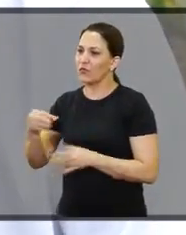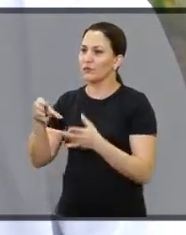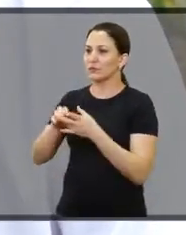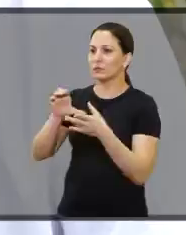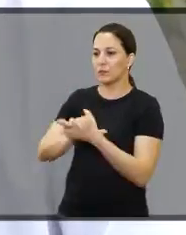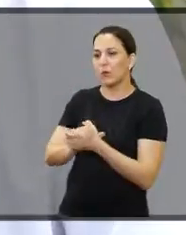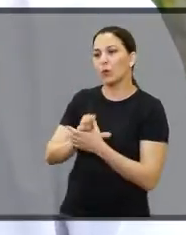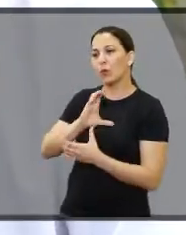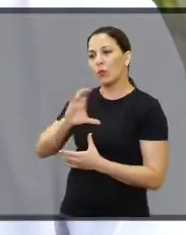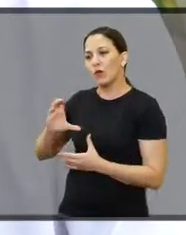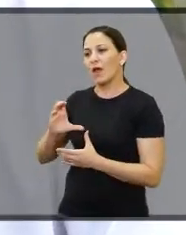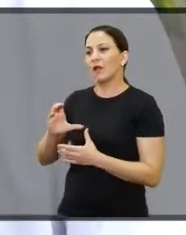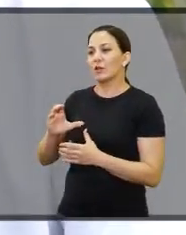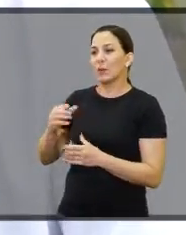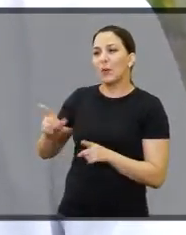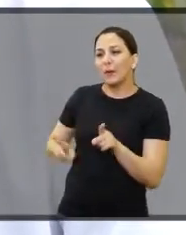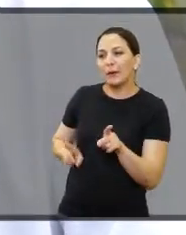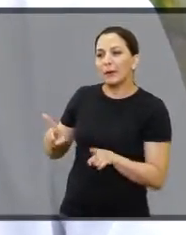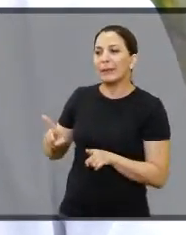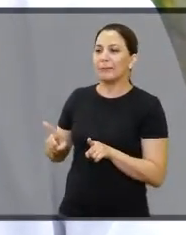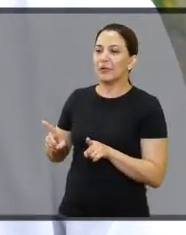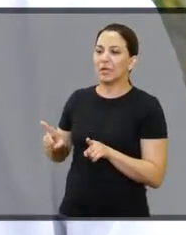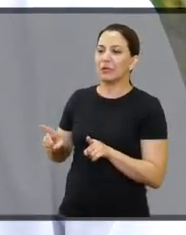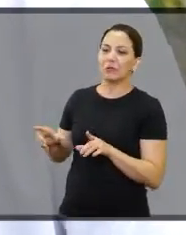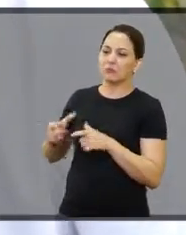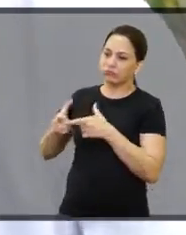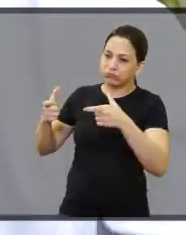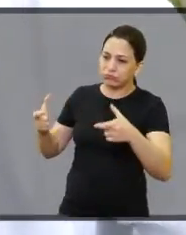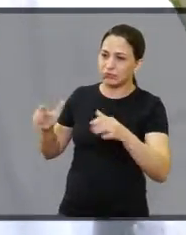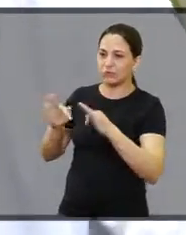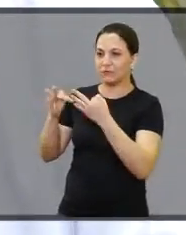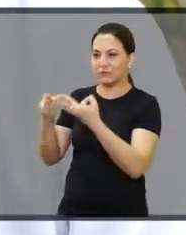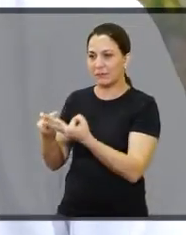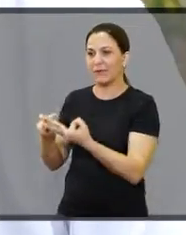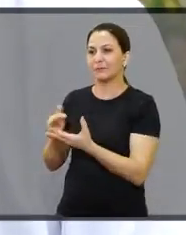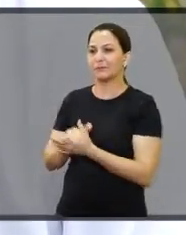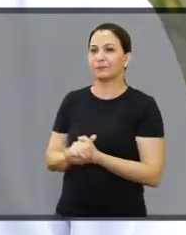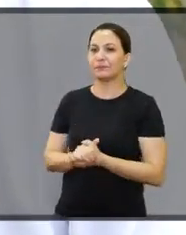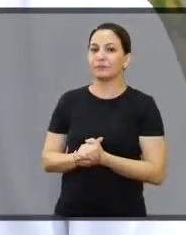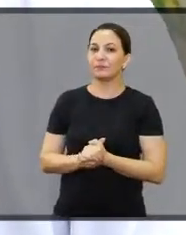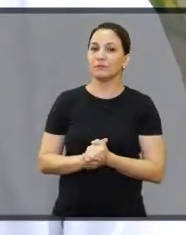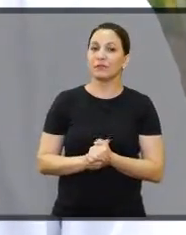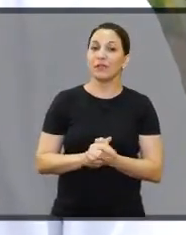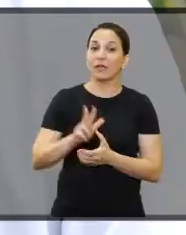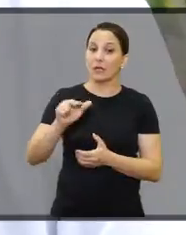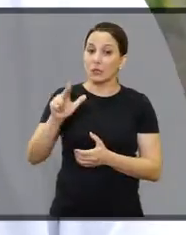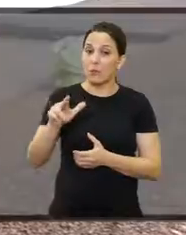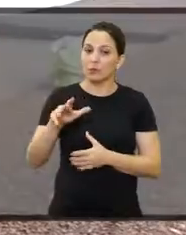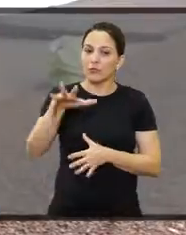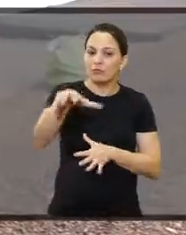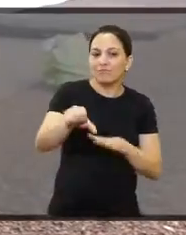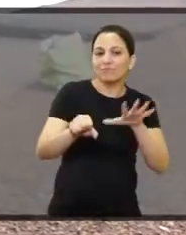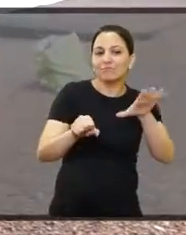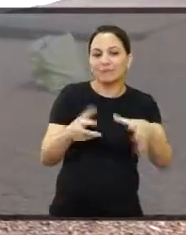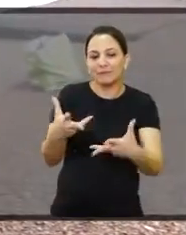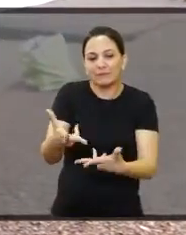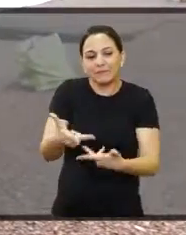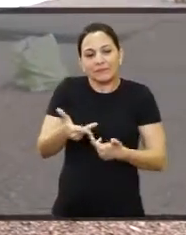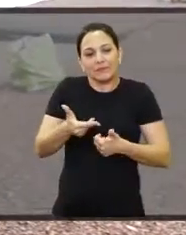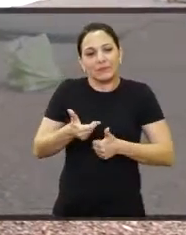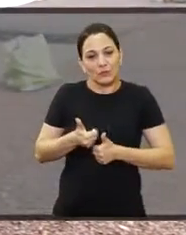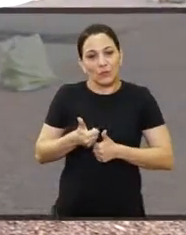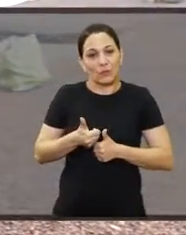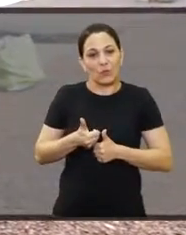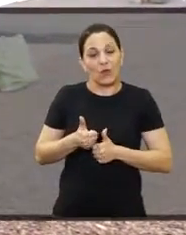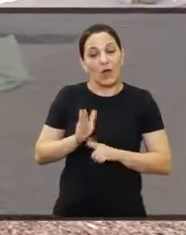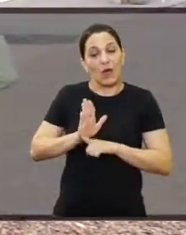e esposa, cunhada e dois primos. E os primos agregados que eu arrumei, a família que eu arrumei, que são muitos. Irmãos que ele